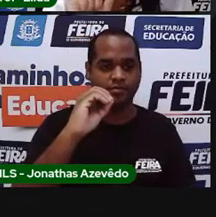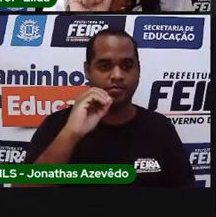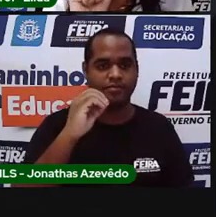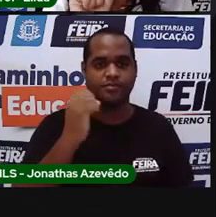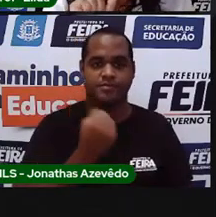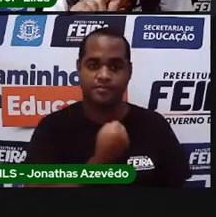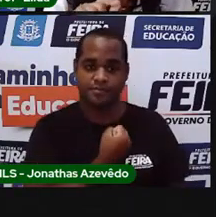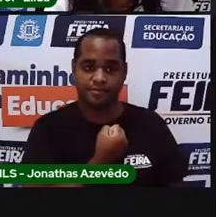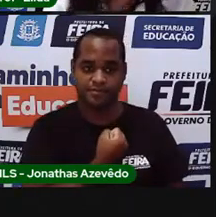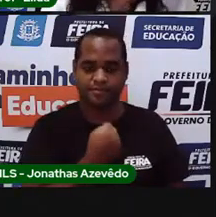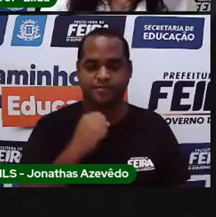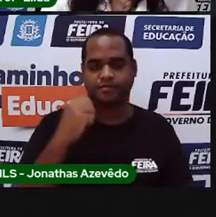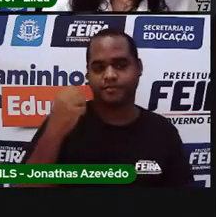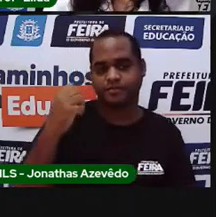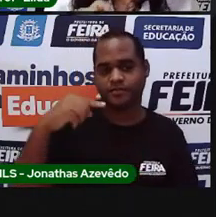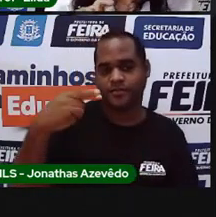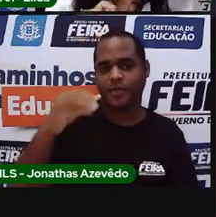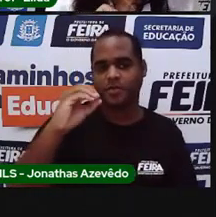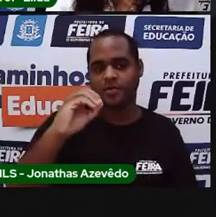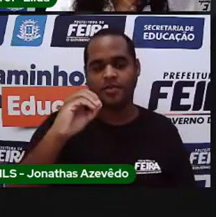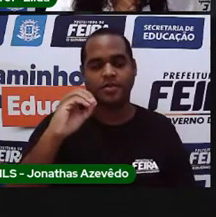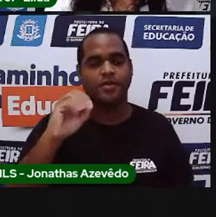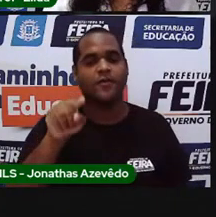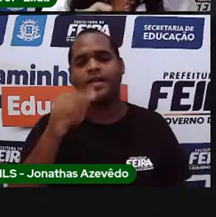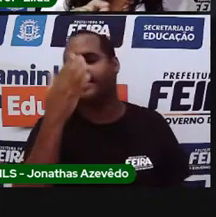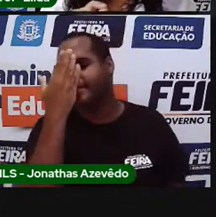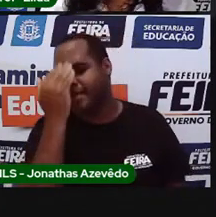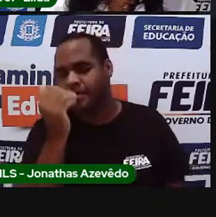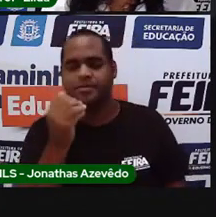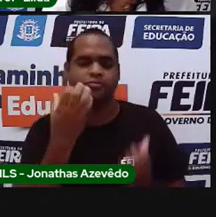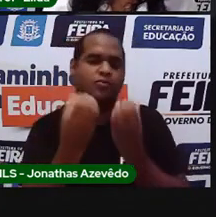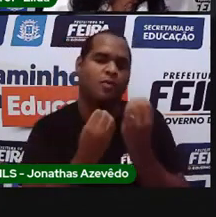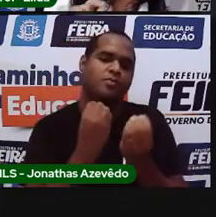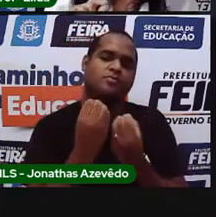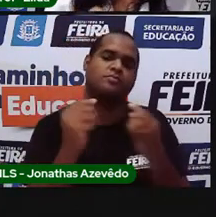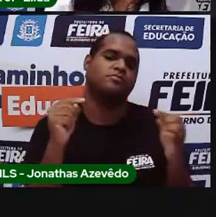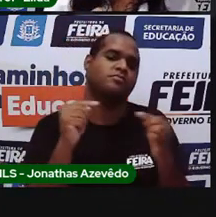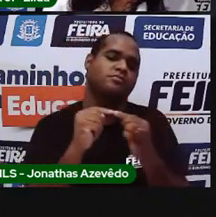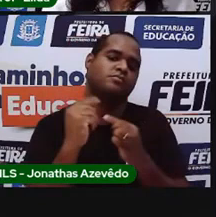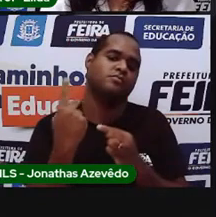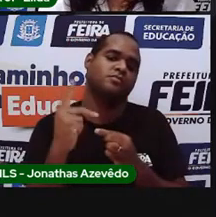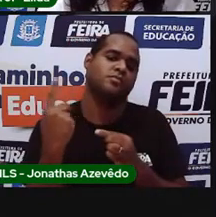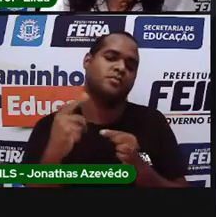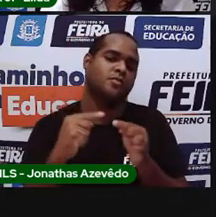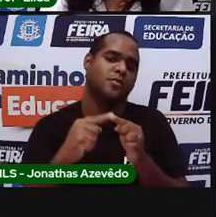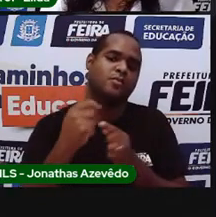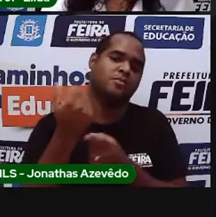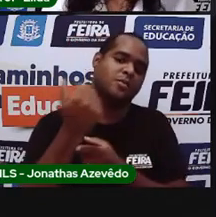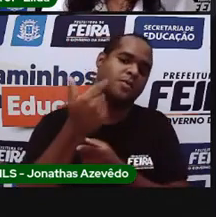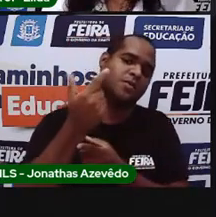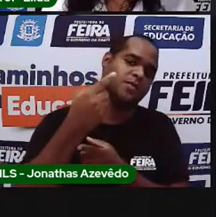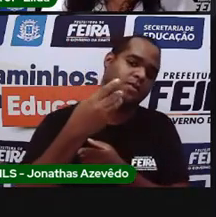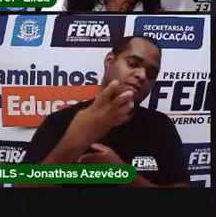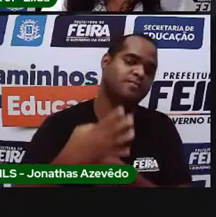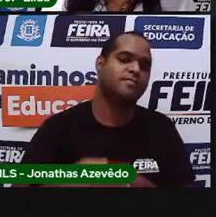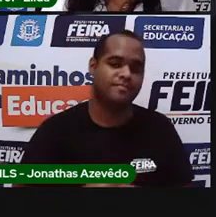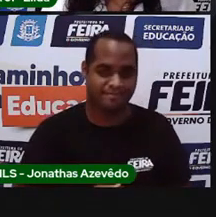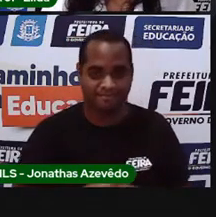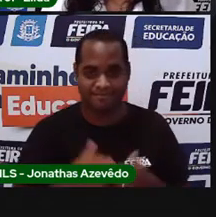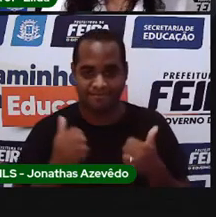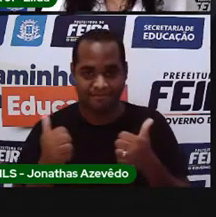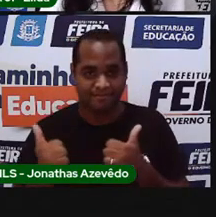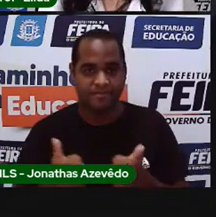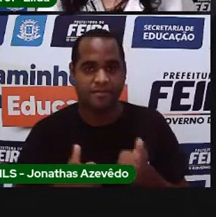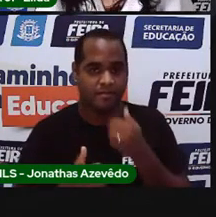lado do número para que você saiba que se trata do número ordinal. Tudo